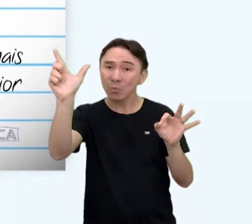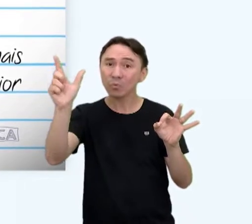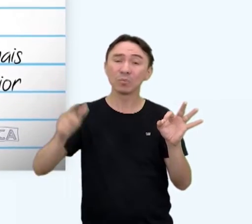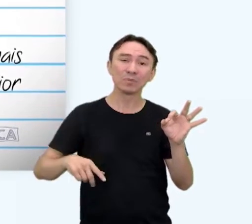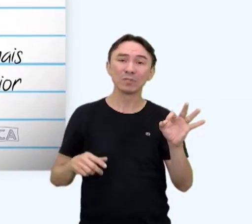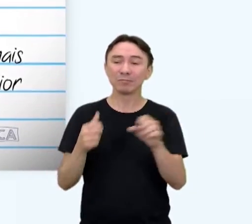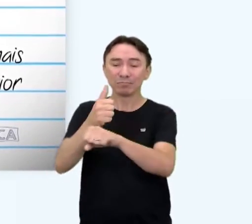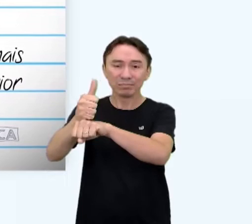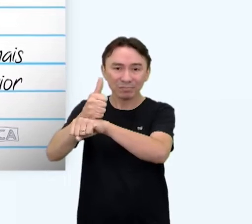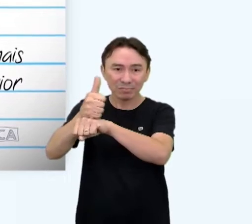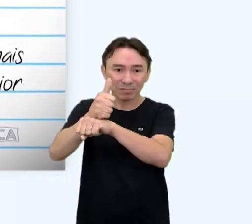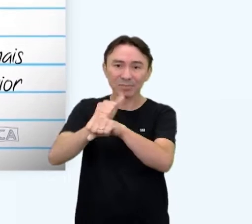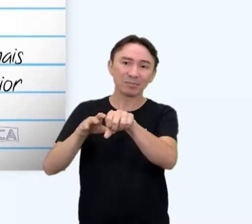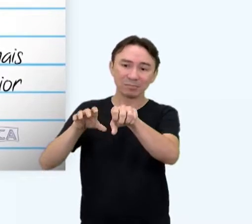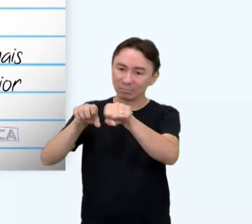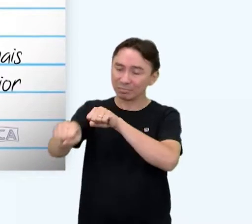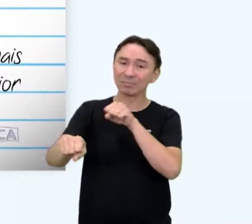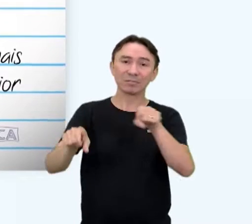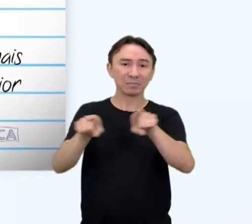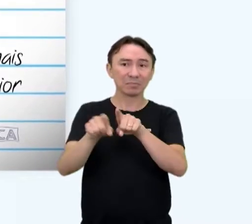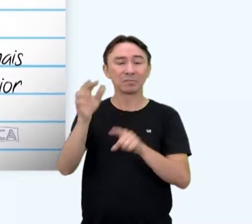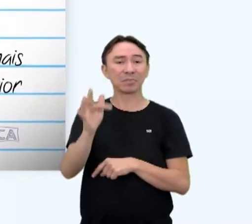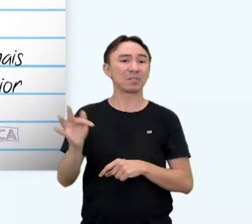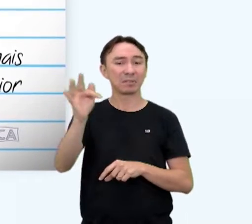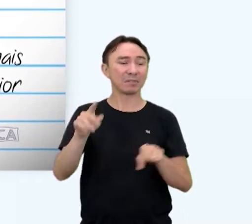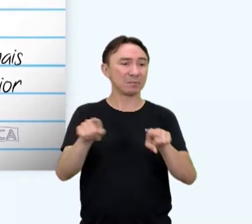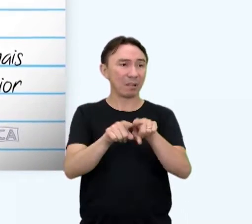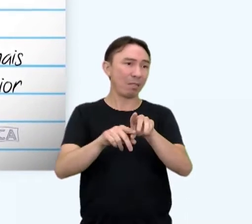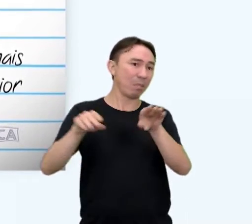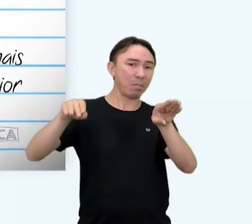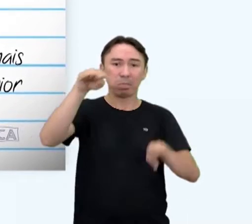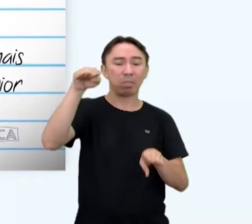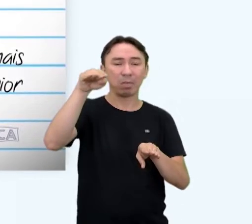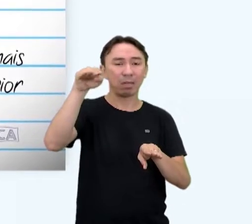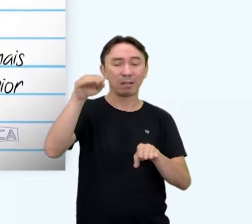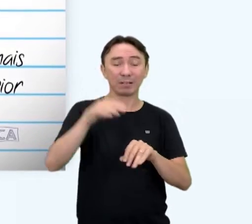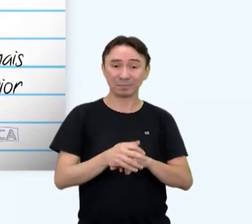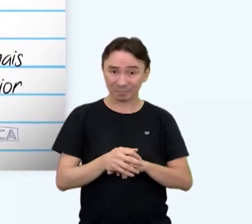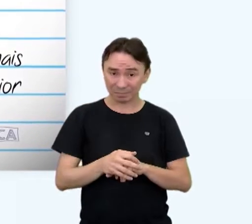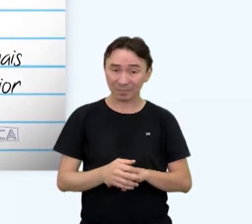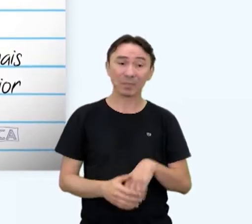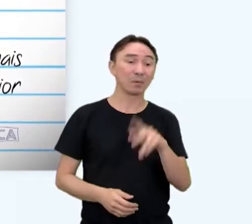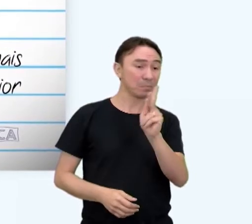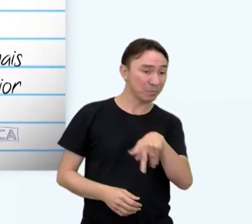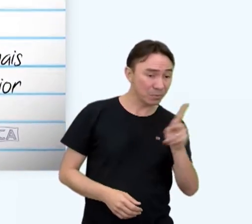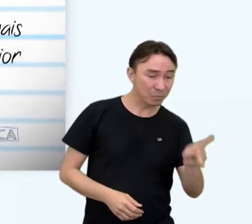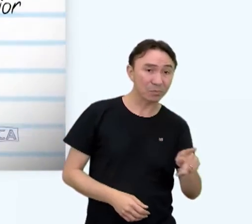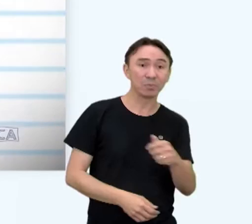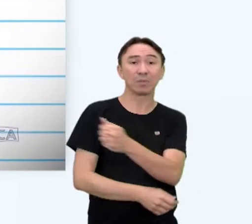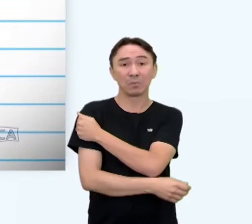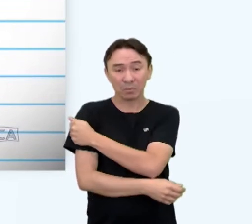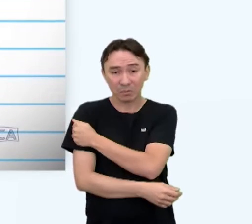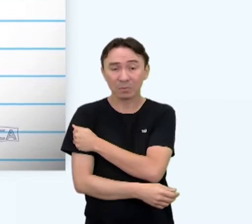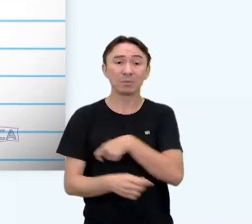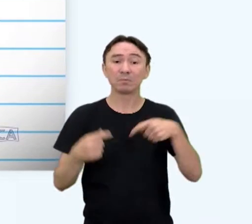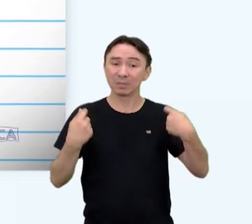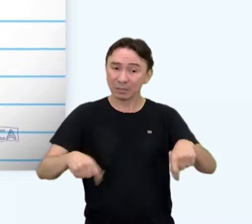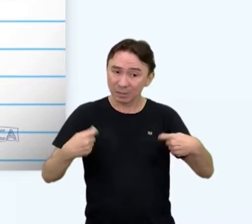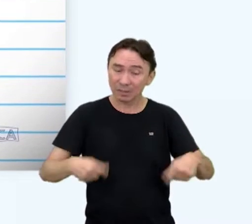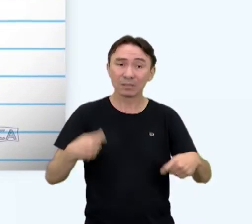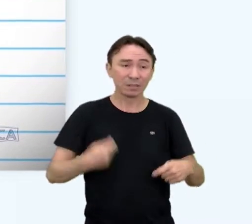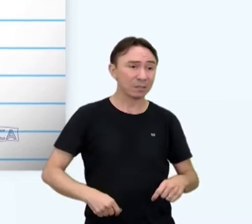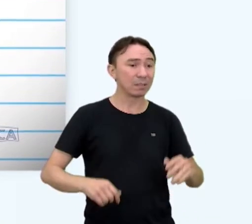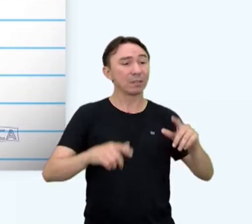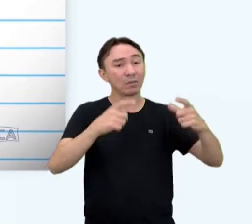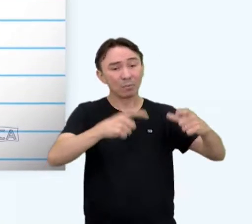completo. Além disso, professores e alunos precisam de condições favoráveis ao processo de ensino-aprendizagem. Menor